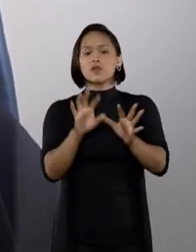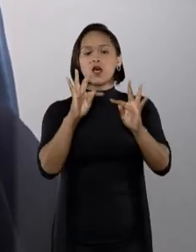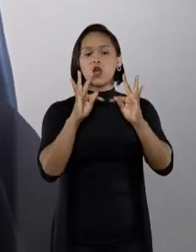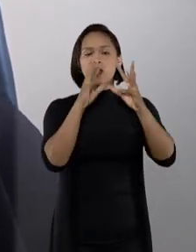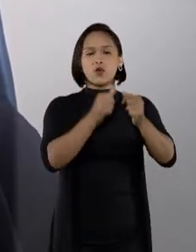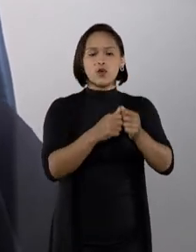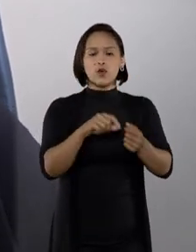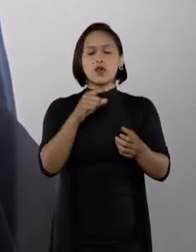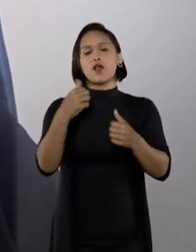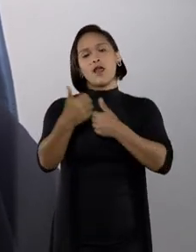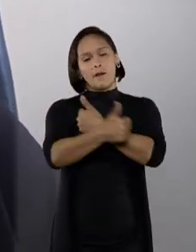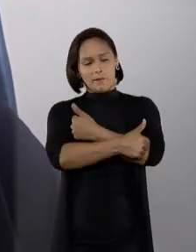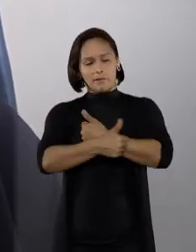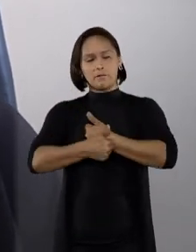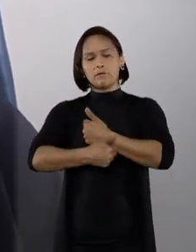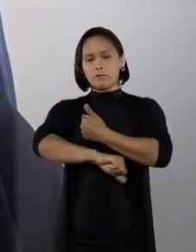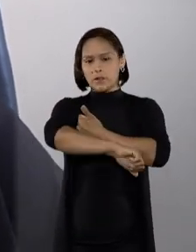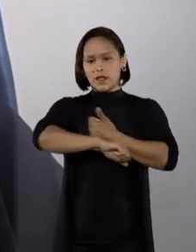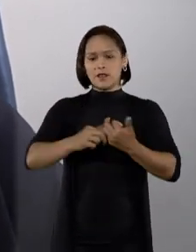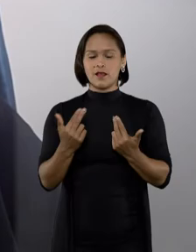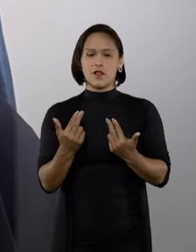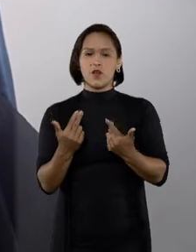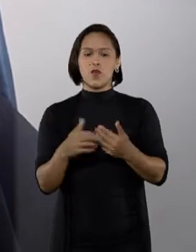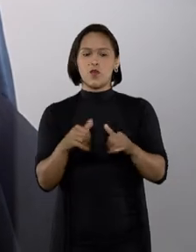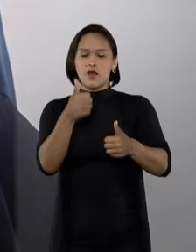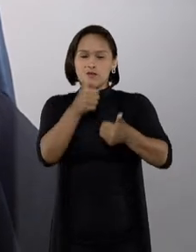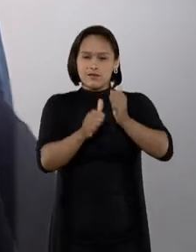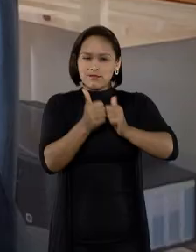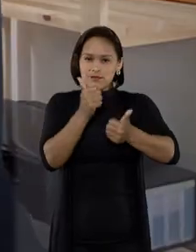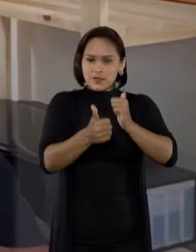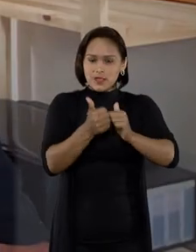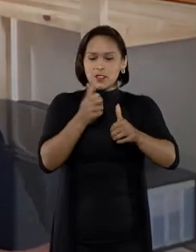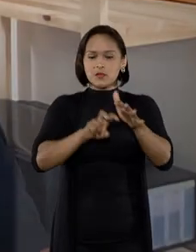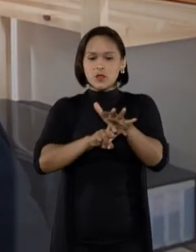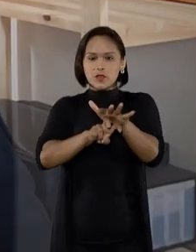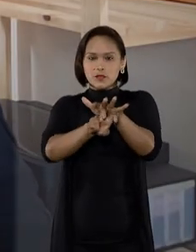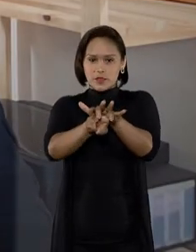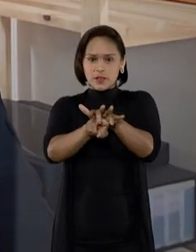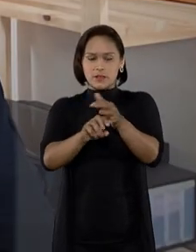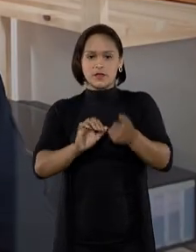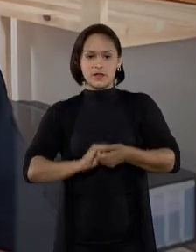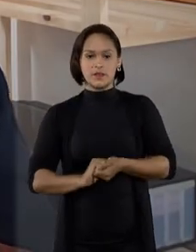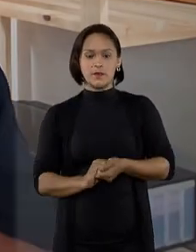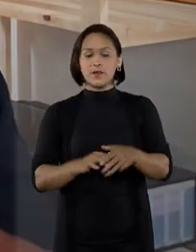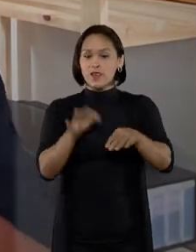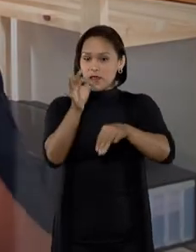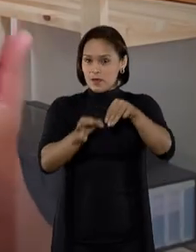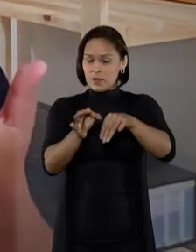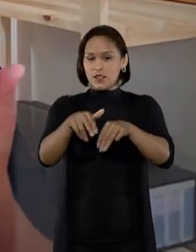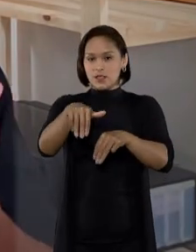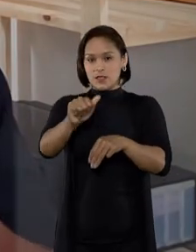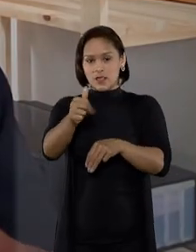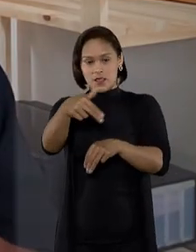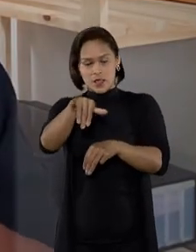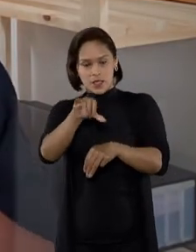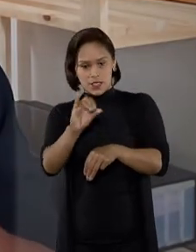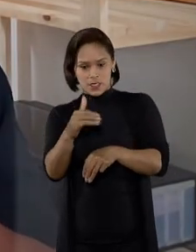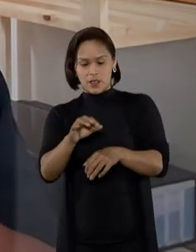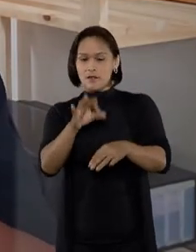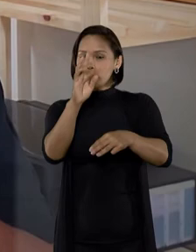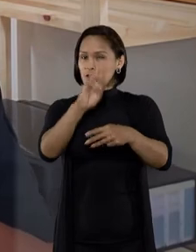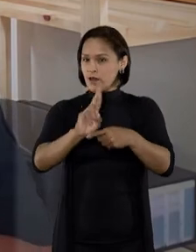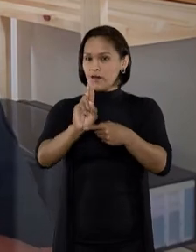inserido entre os riscos inerentes ao transporte ferroviário. A ministra Nancy Andrigue foi a relatora do caso.